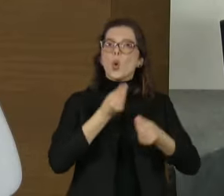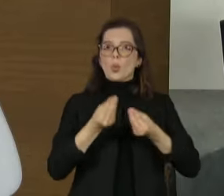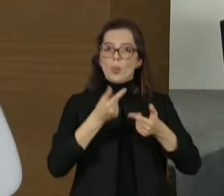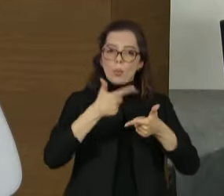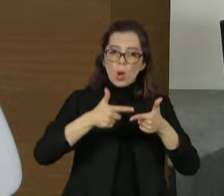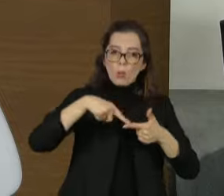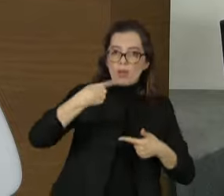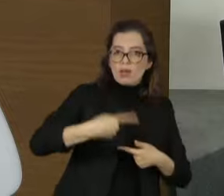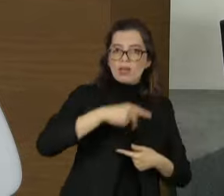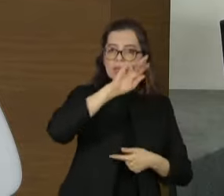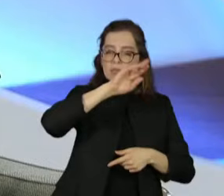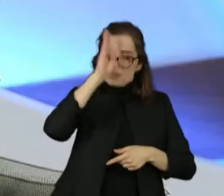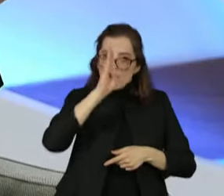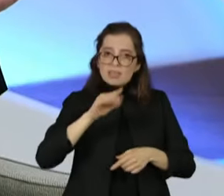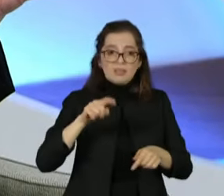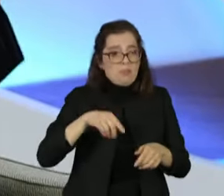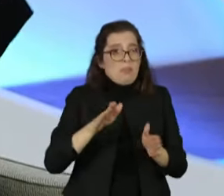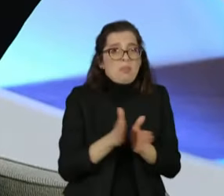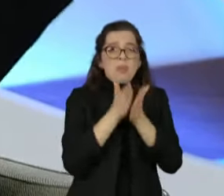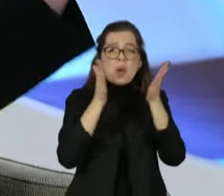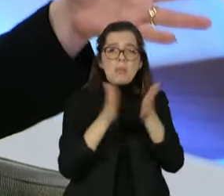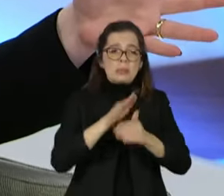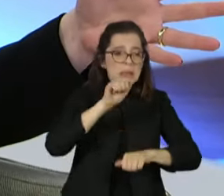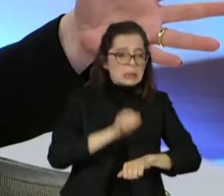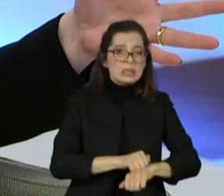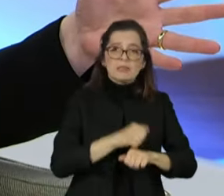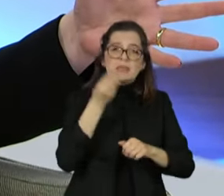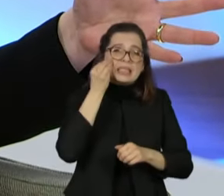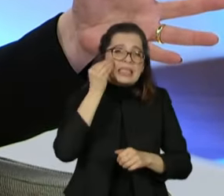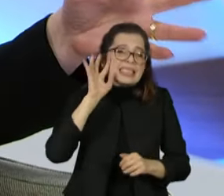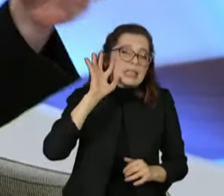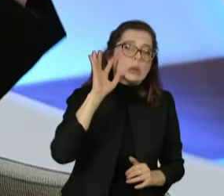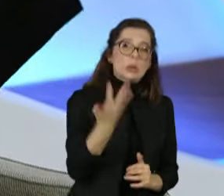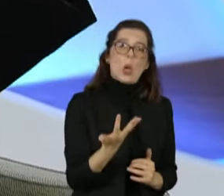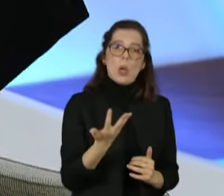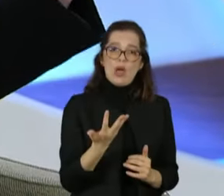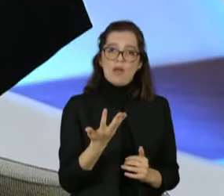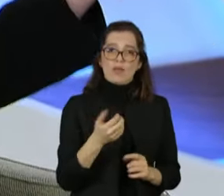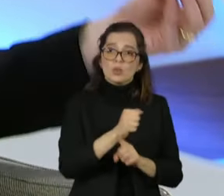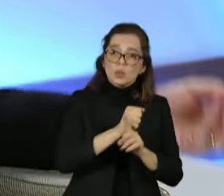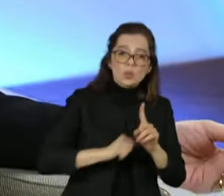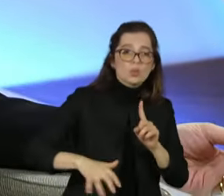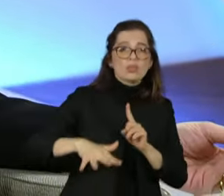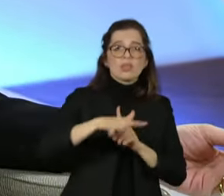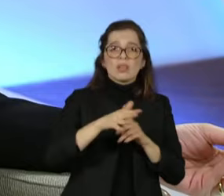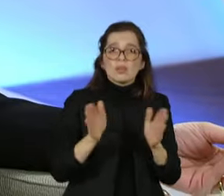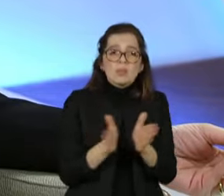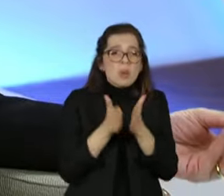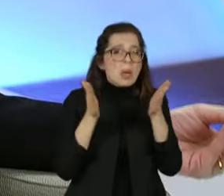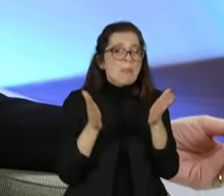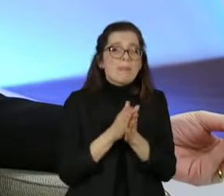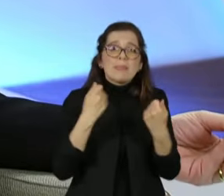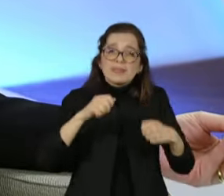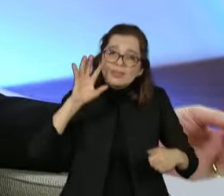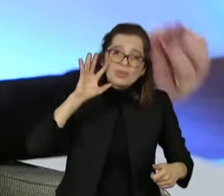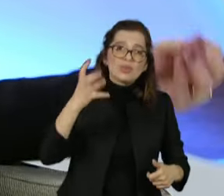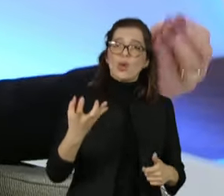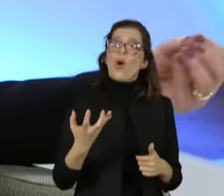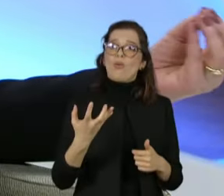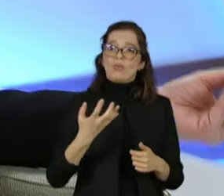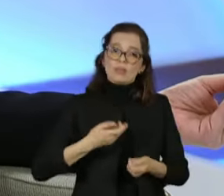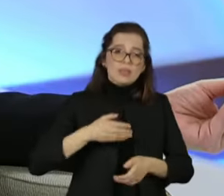miséria, como nossa primeira agenda social, erradicar a miséria com uma transferência de renda permanente, sim,